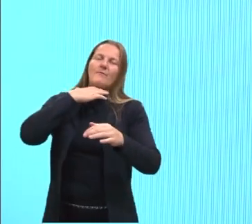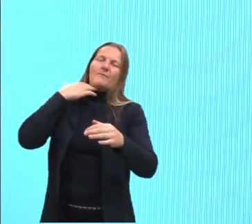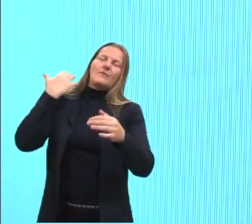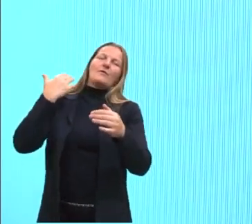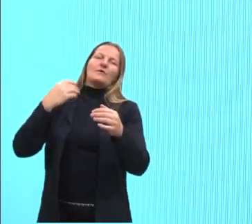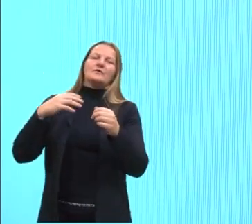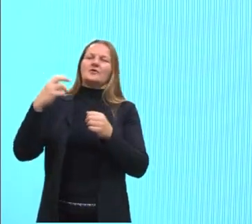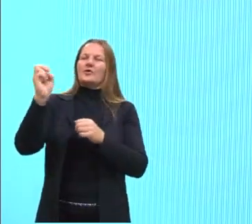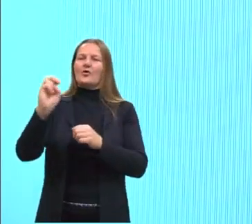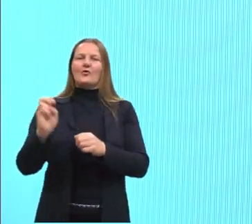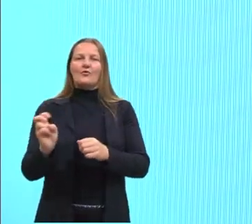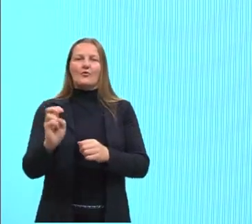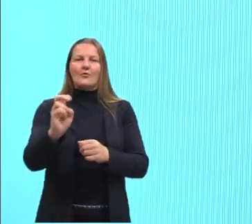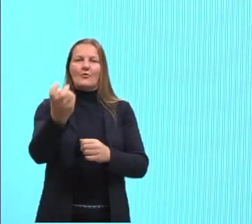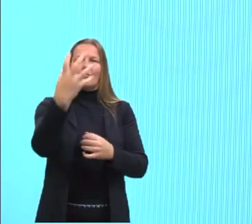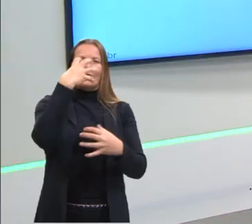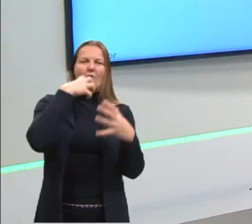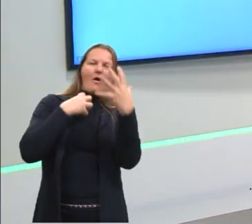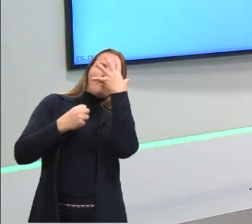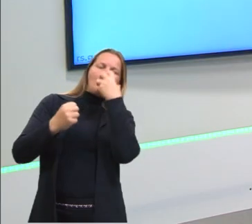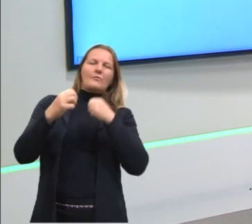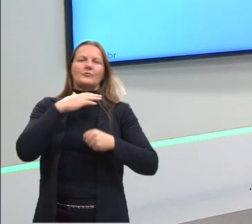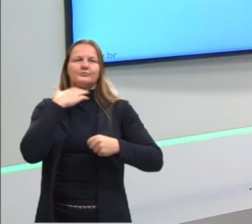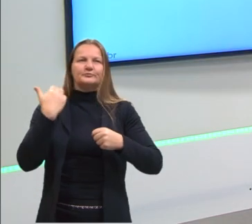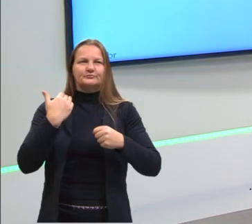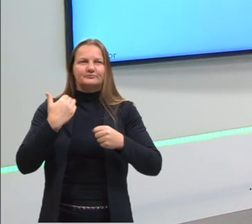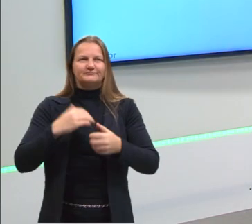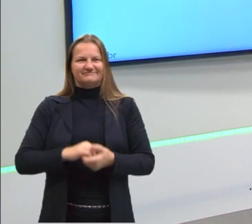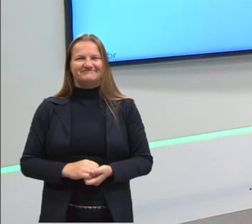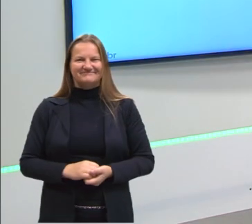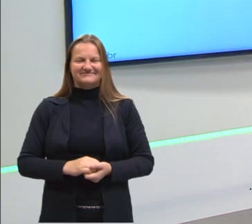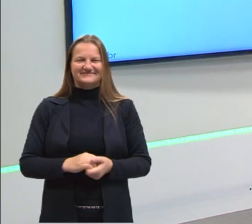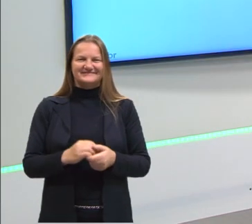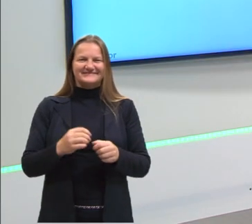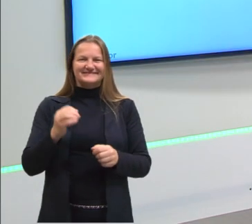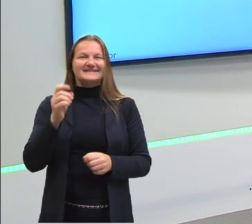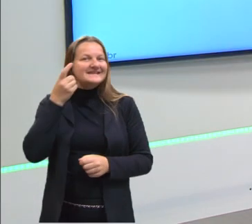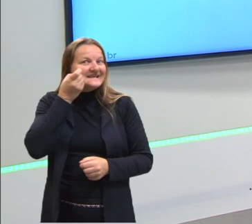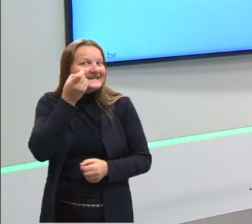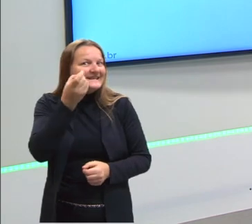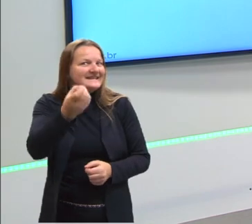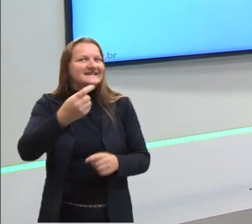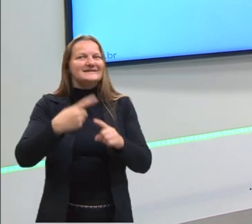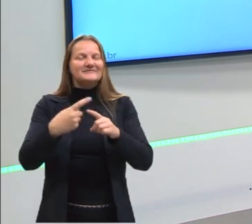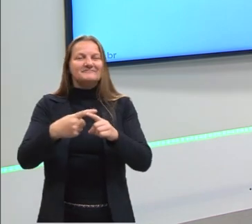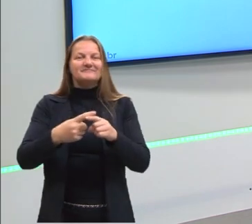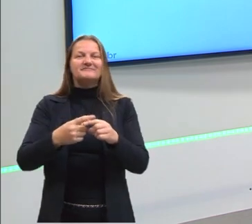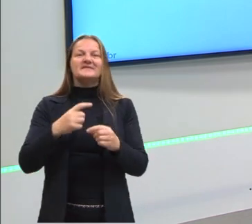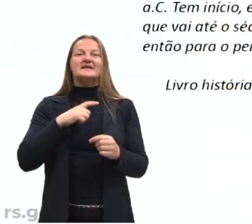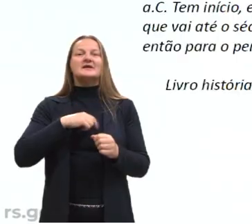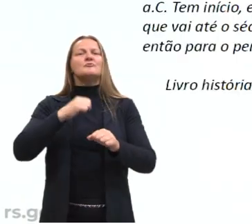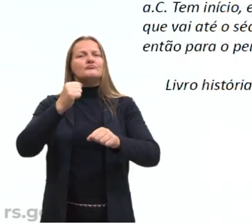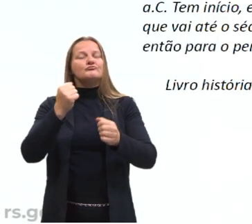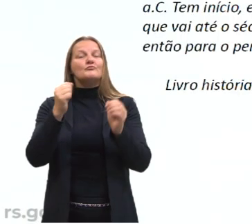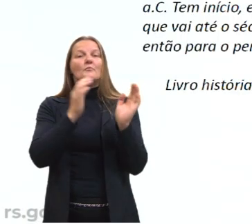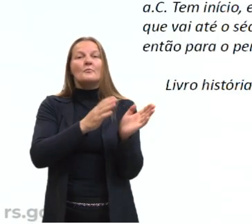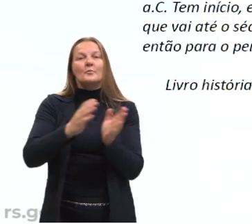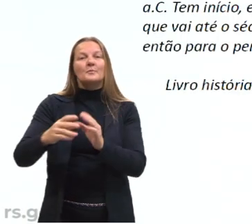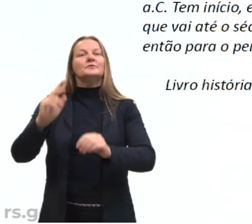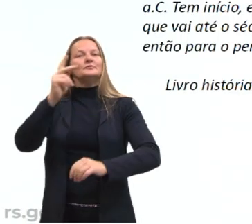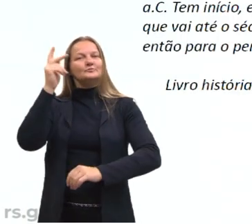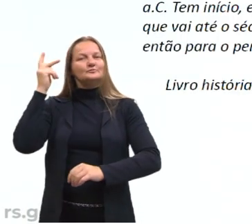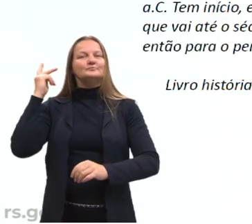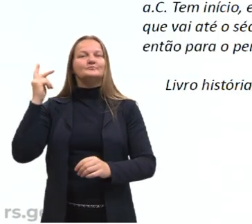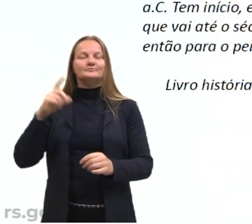sendo capturado por essas serpentes. É interessante porque a Grécia Proença nos determina esse período da história